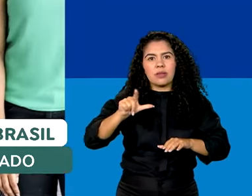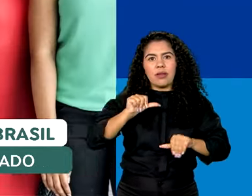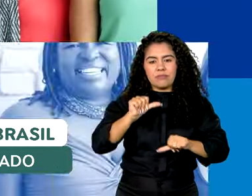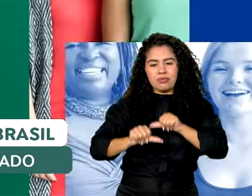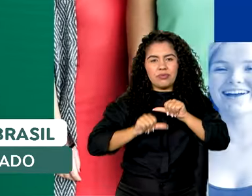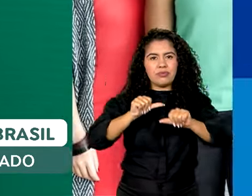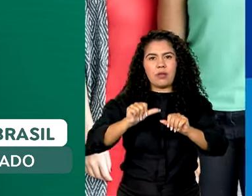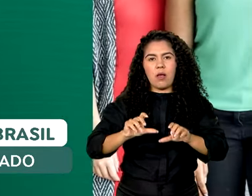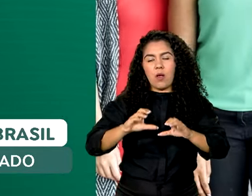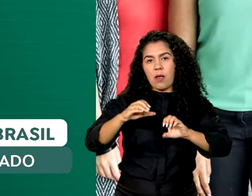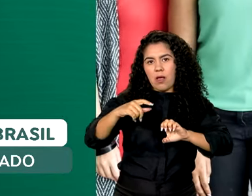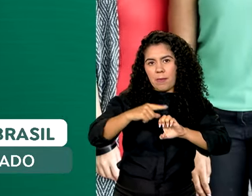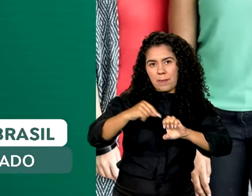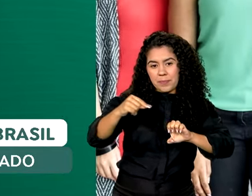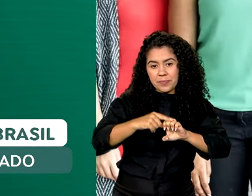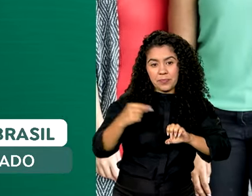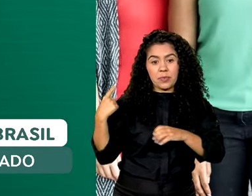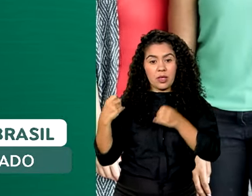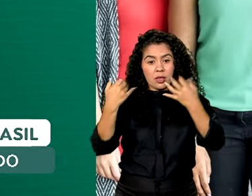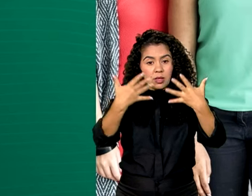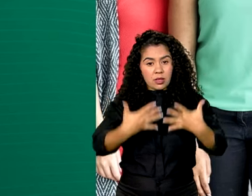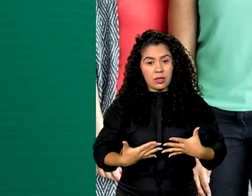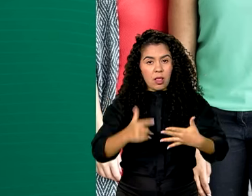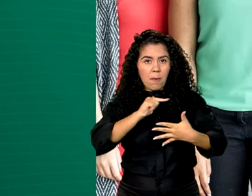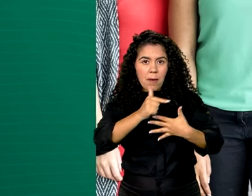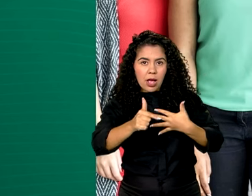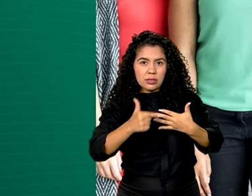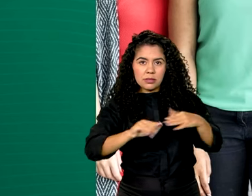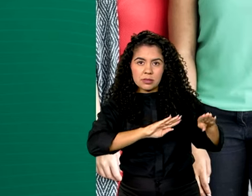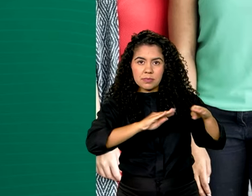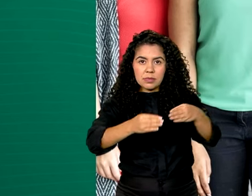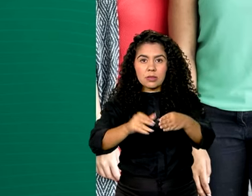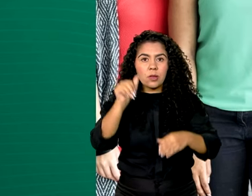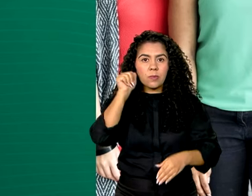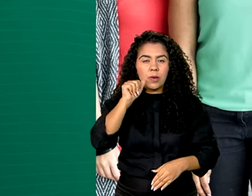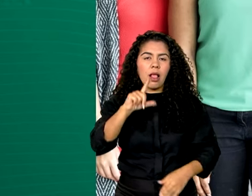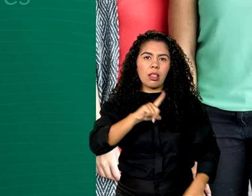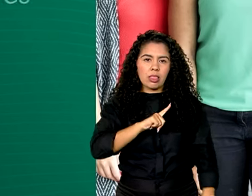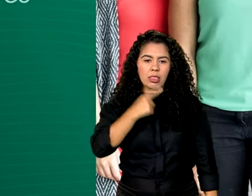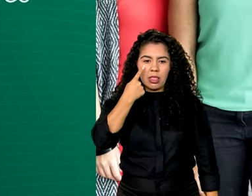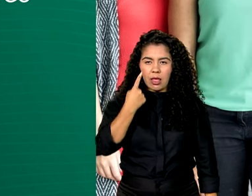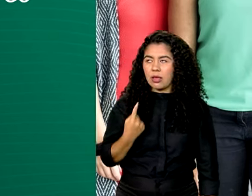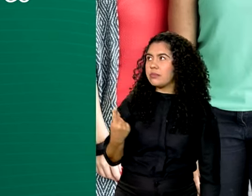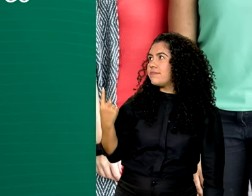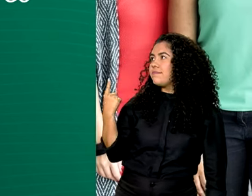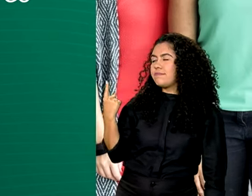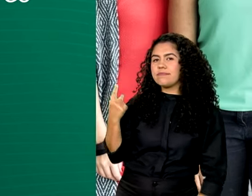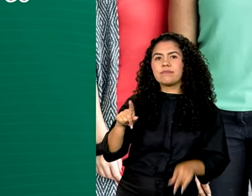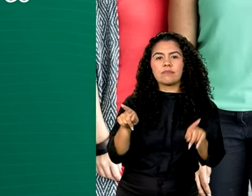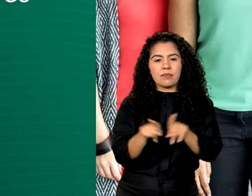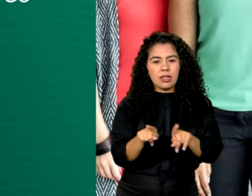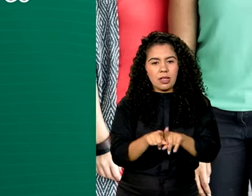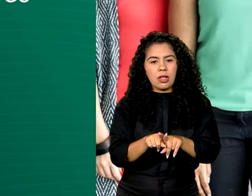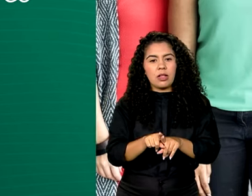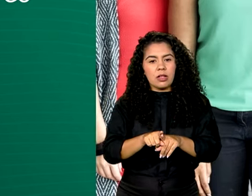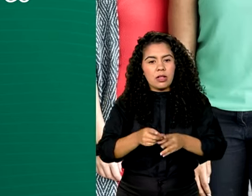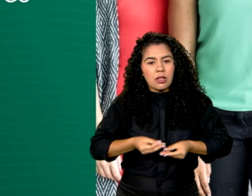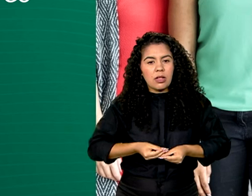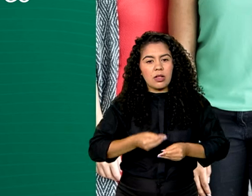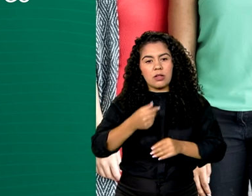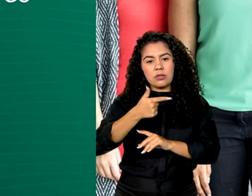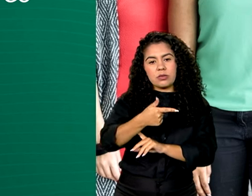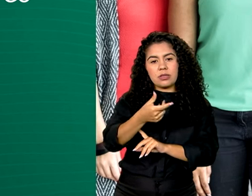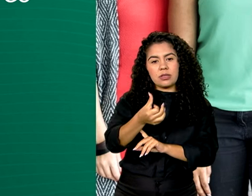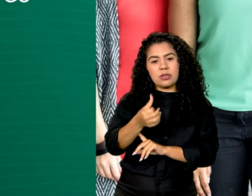Entre as iniciativas do governo federal voltadas para as mulheres também estão distribuição de 268 patrulhas